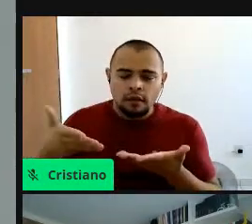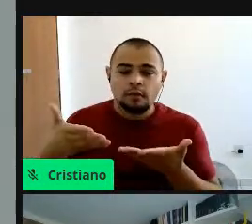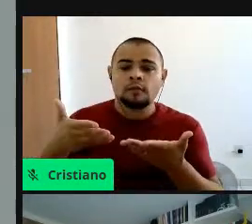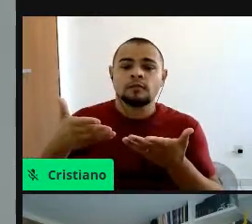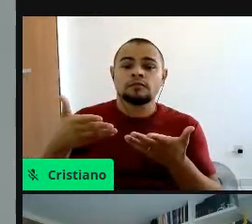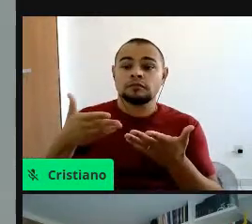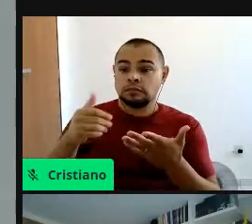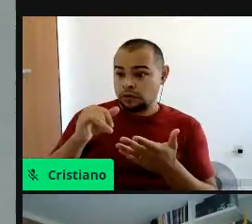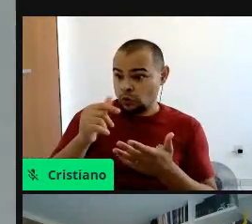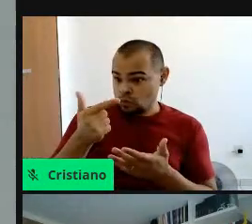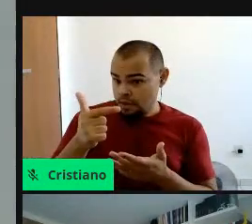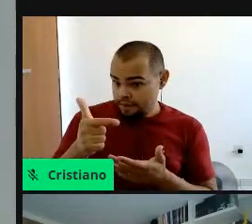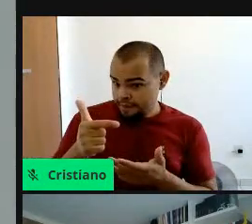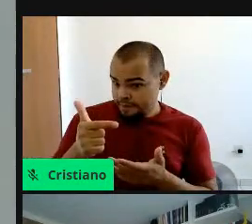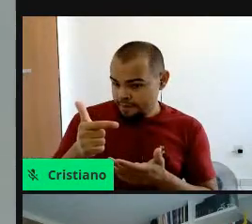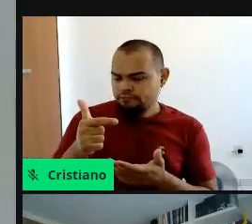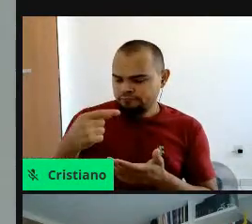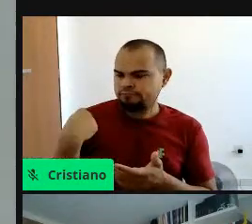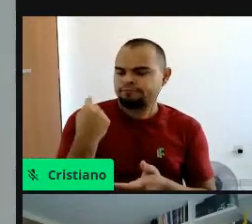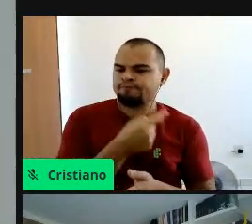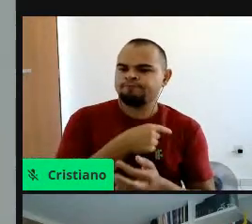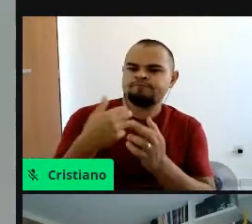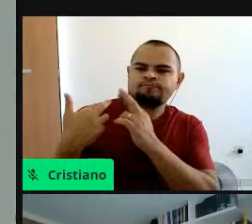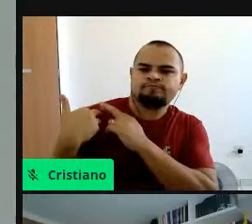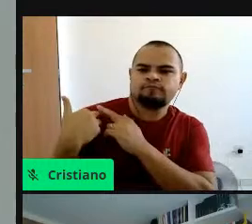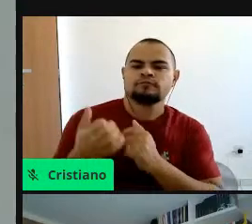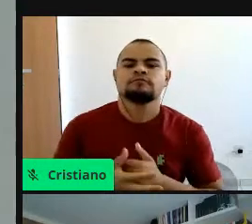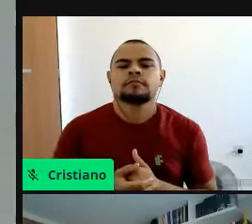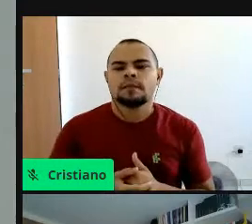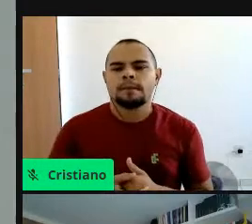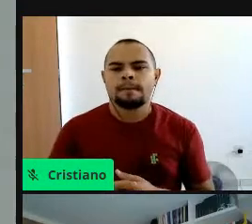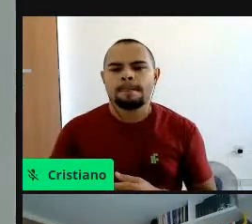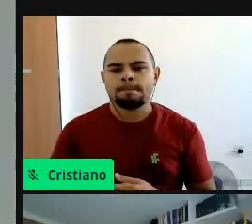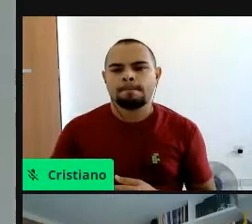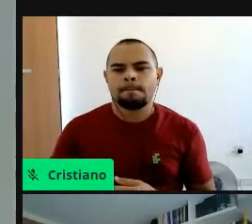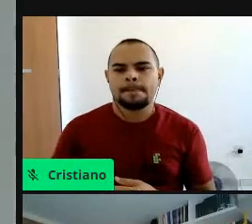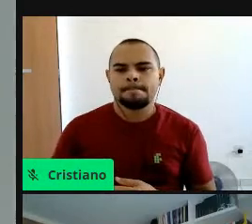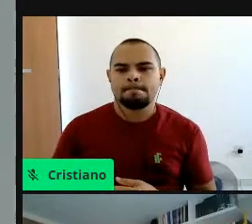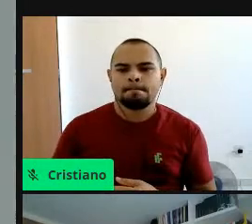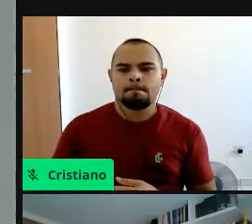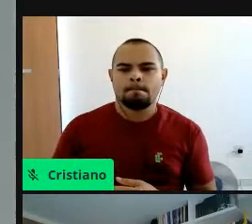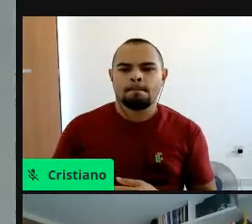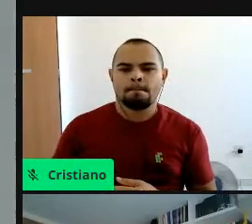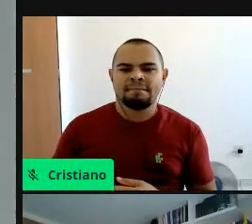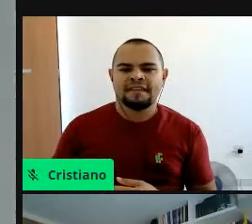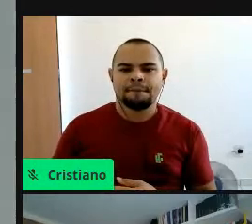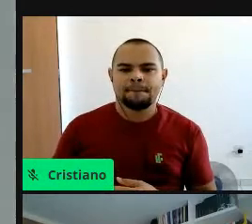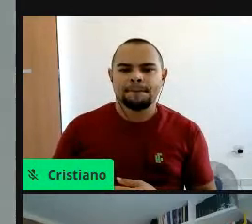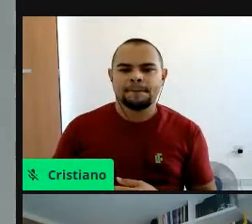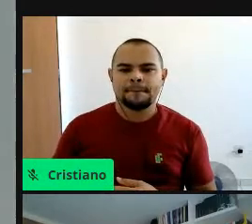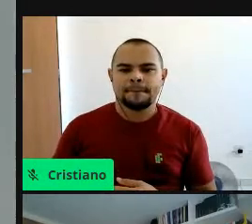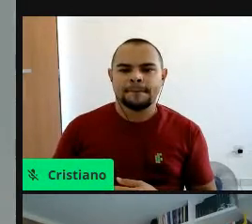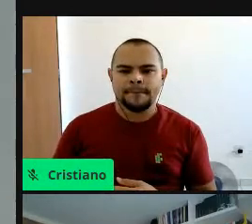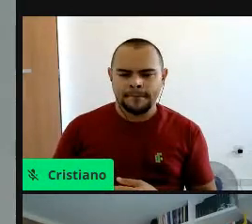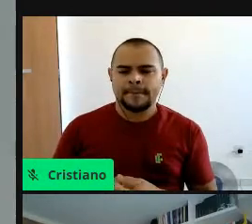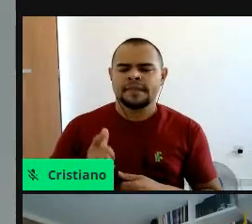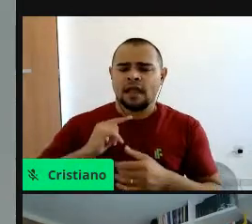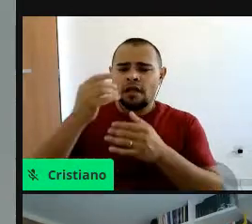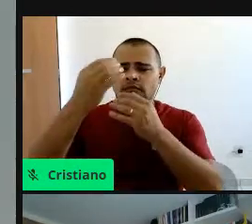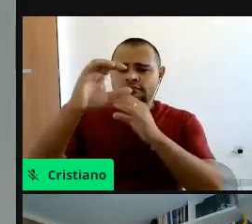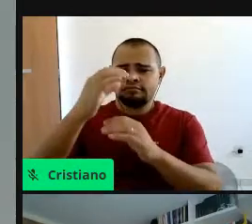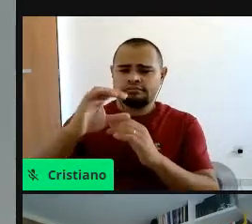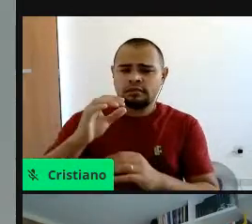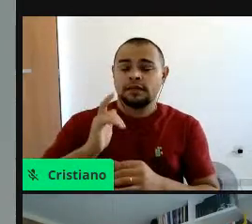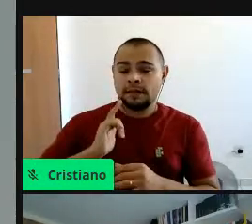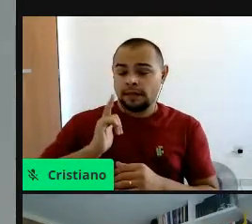existe, a gente fazer nossa parte. Exatamente. Bem, como perguntas, eu vi esse, tem muitos comentários, né,